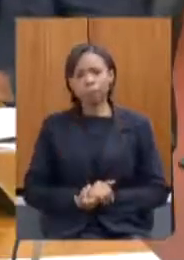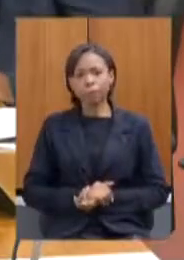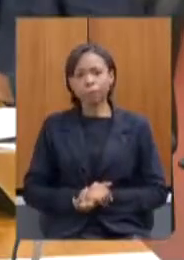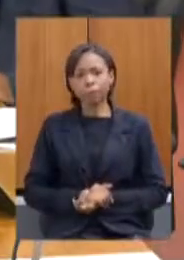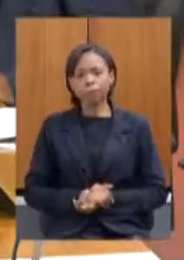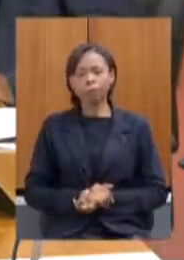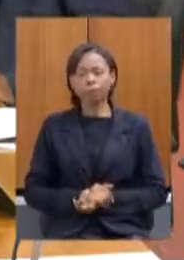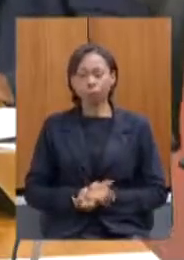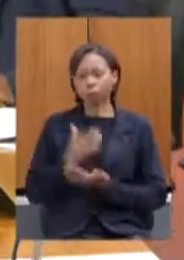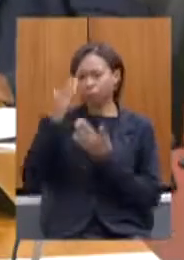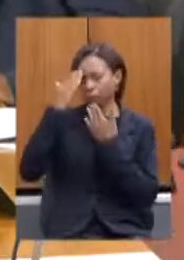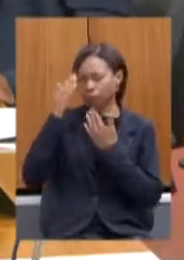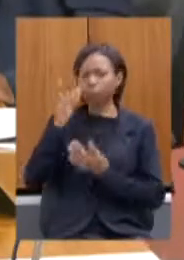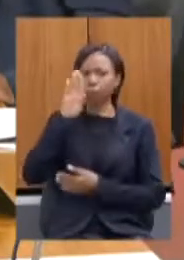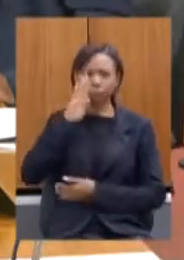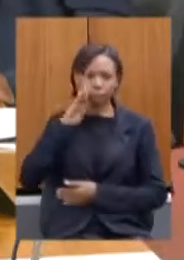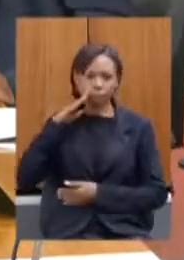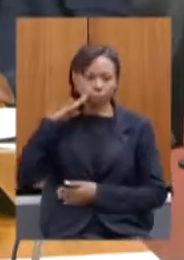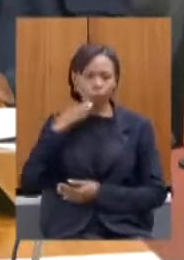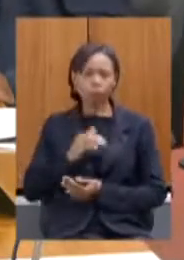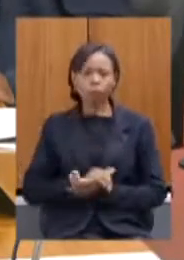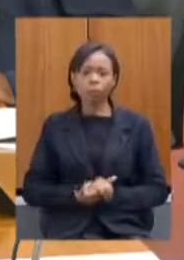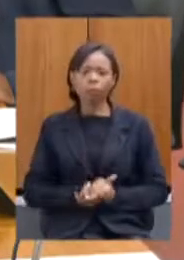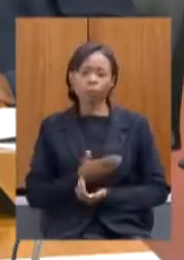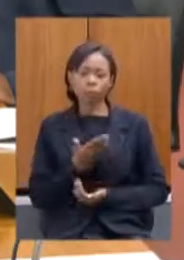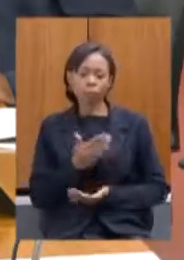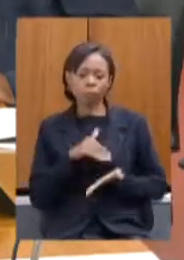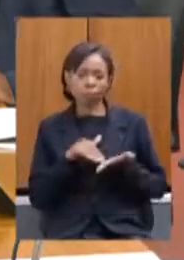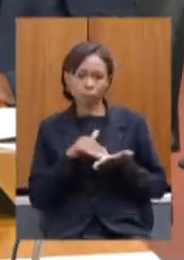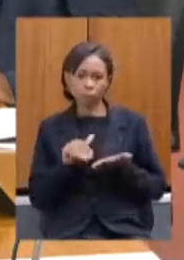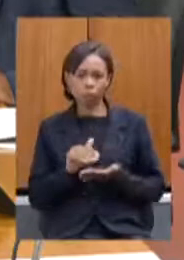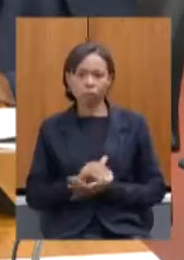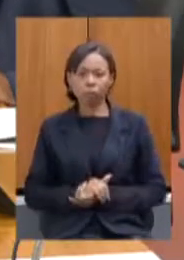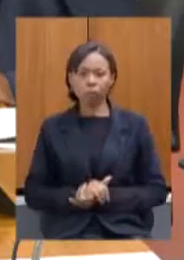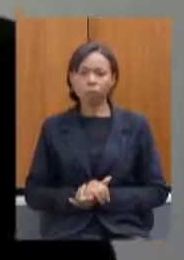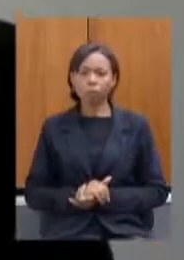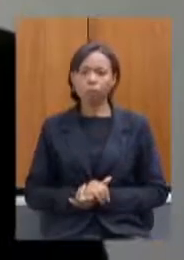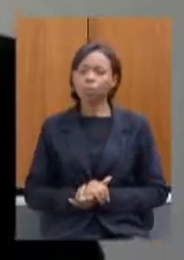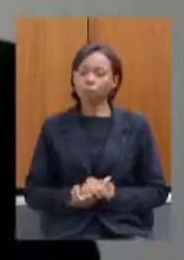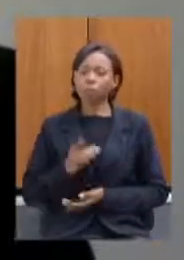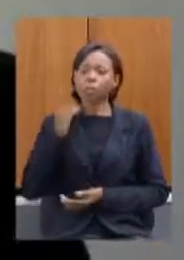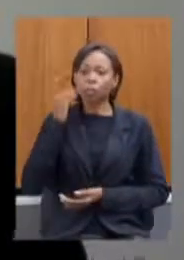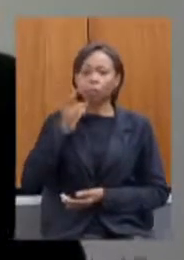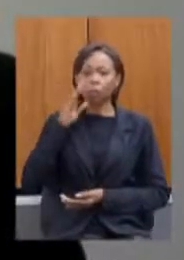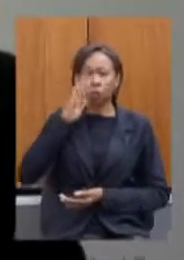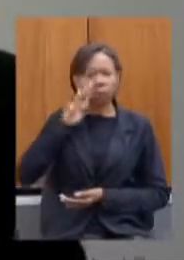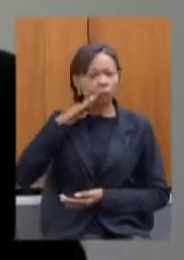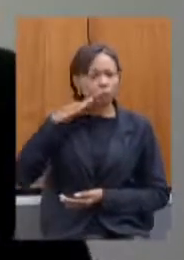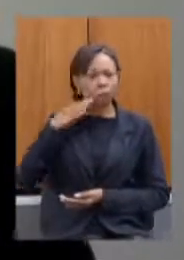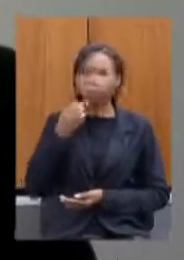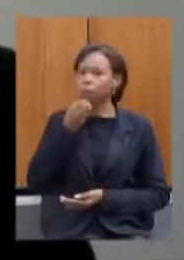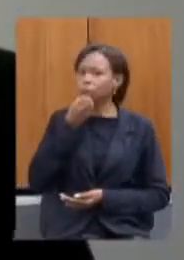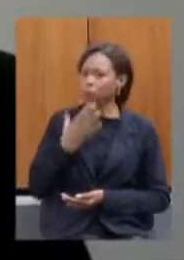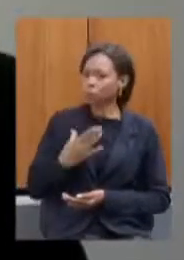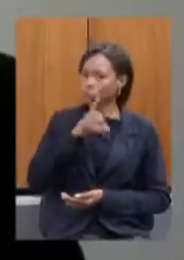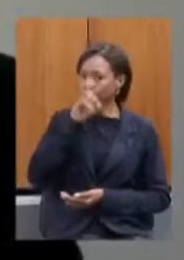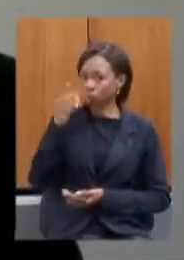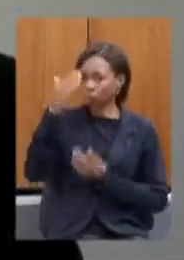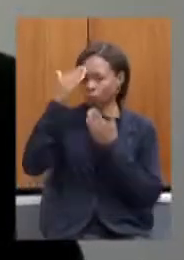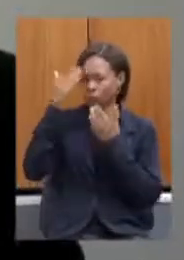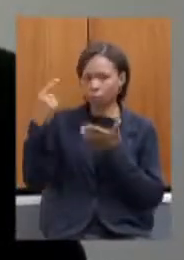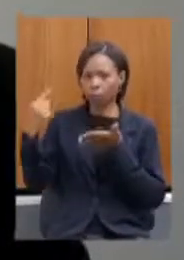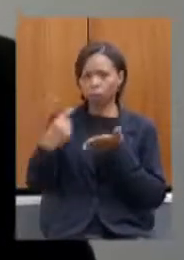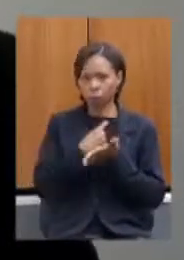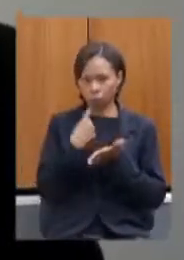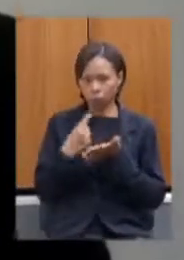obrigado deputada Beatriz secretário bom bom dia deputada Beatriz Sequeiro obrigado pelas perguntas